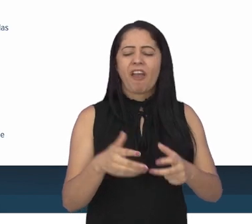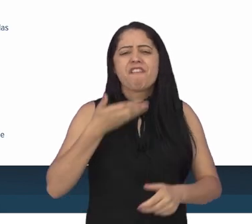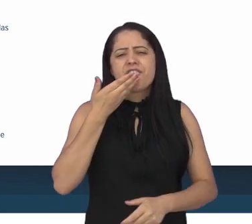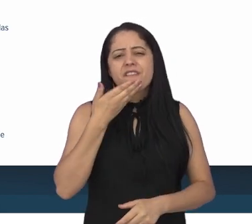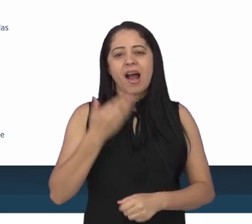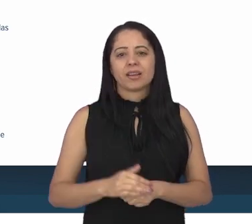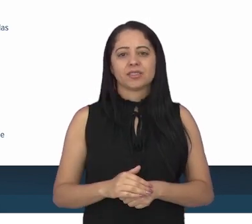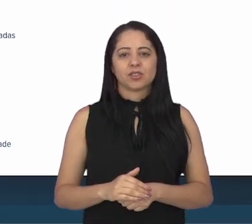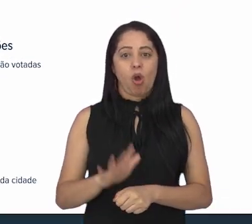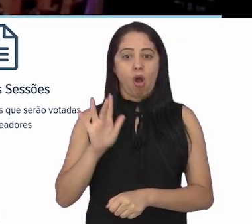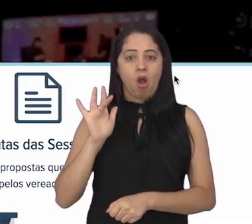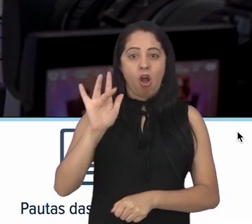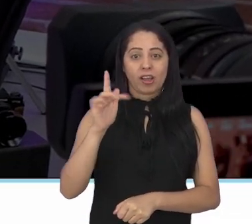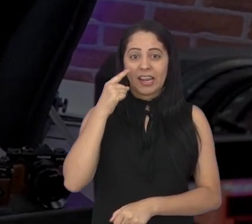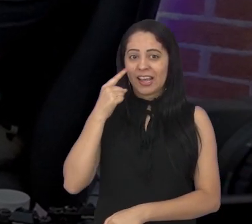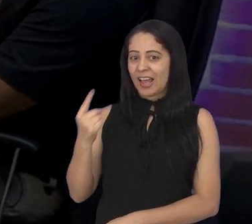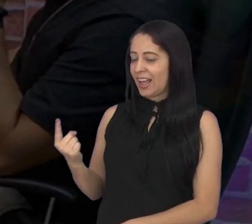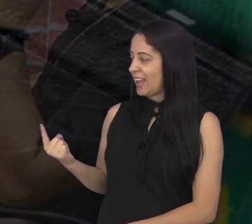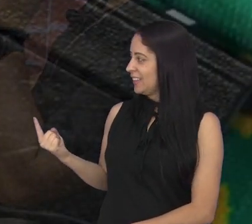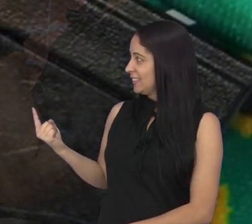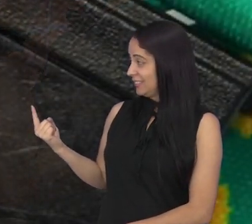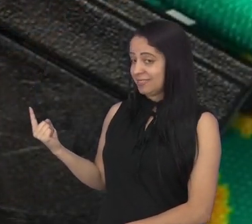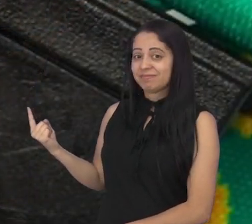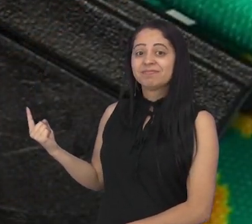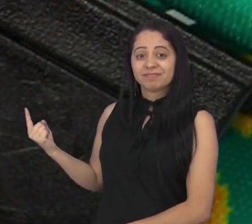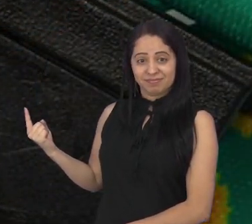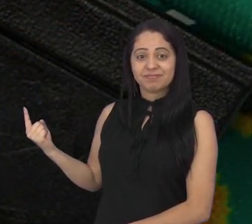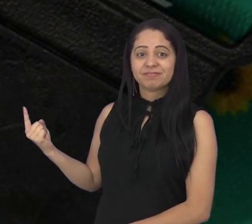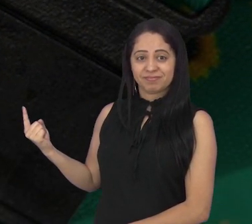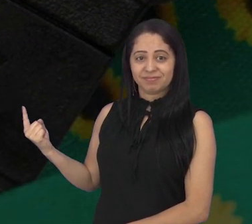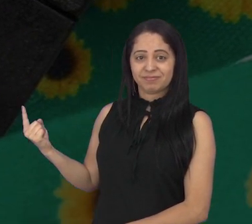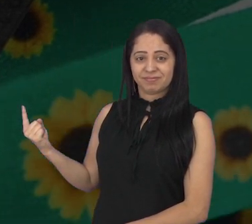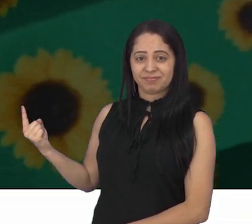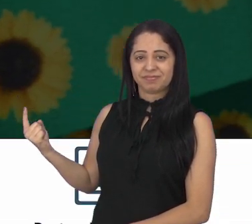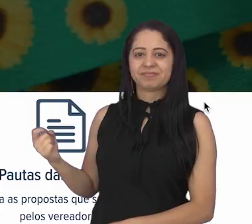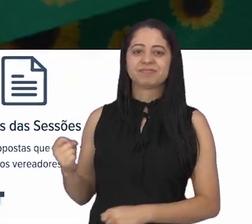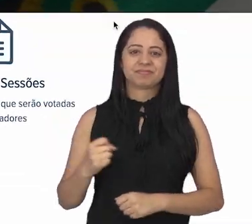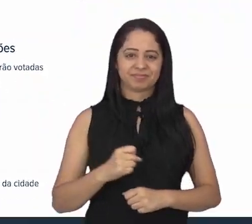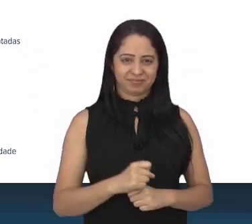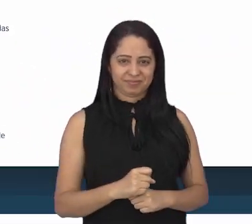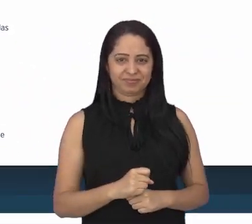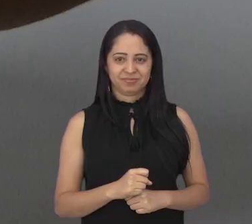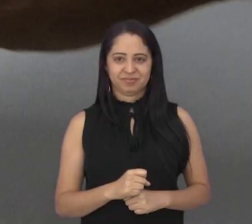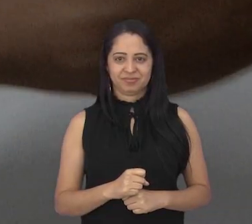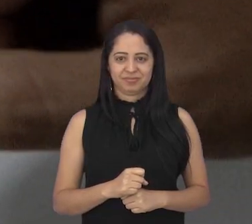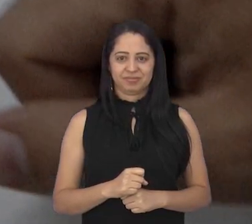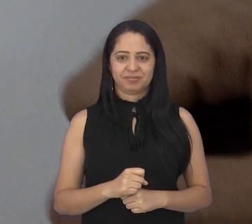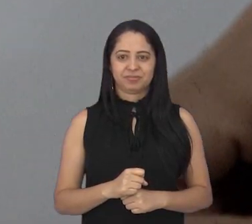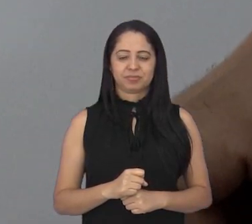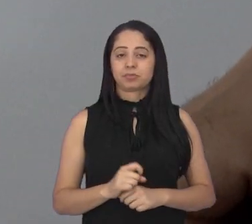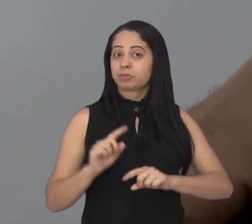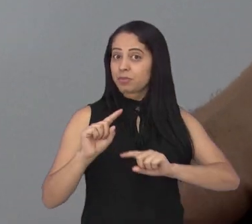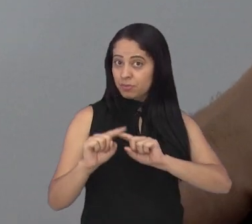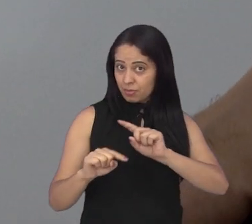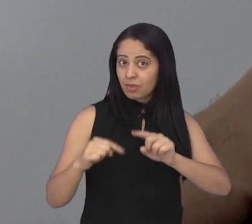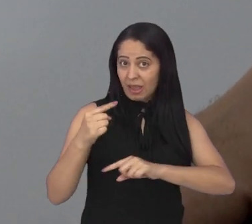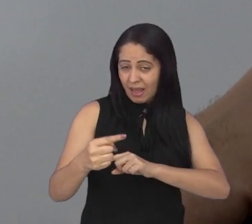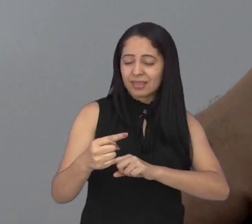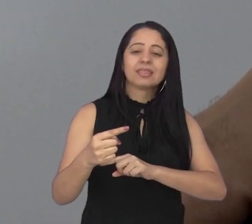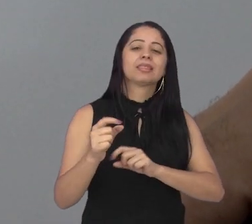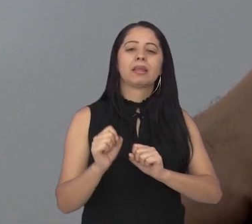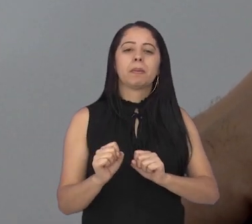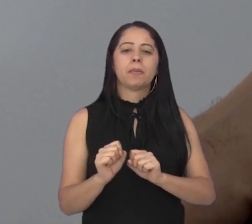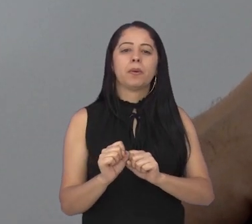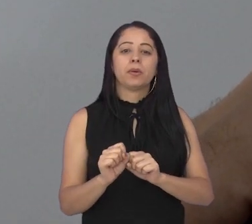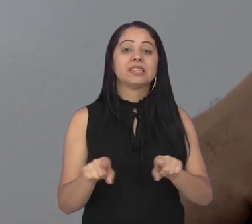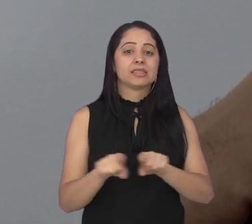na aba Fale Conosco no canto superior direito da tela inicial do nosso portal. Ela também pode ser acessada